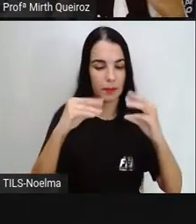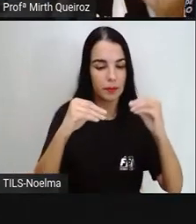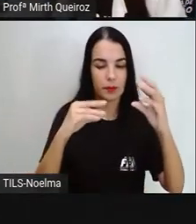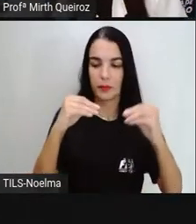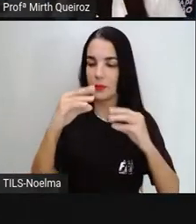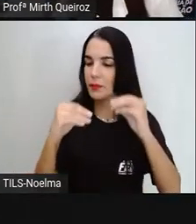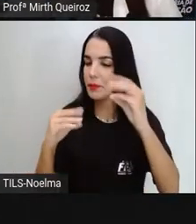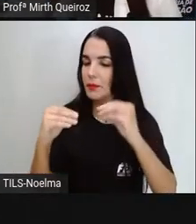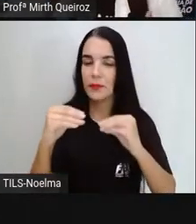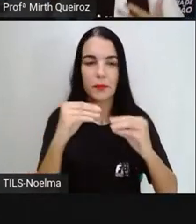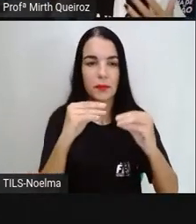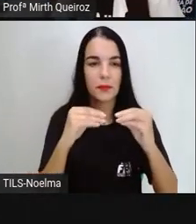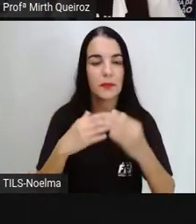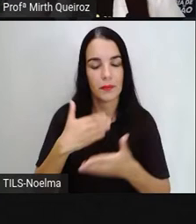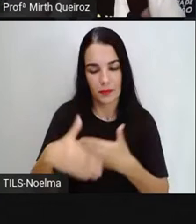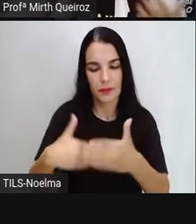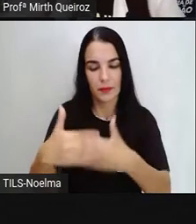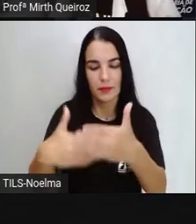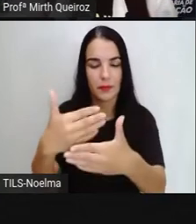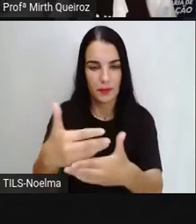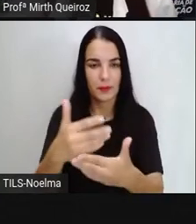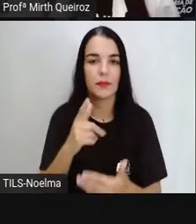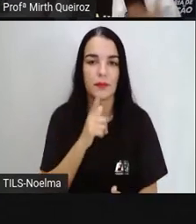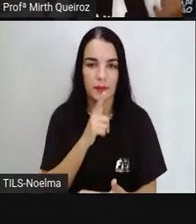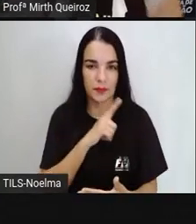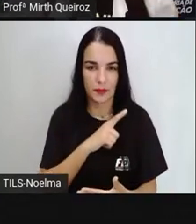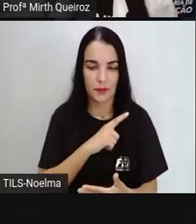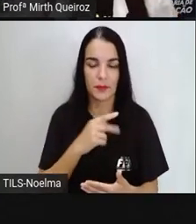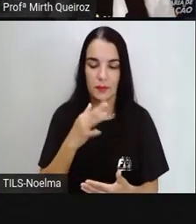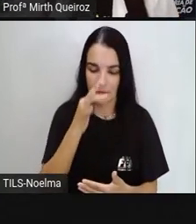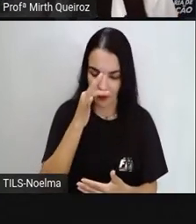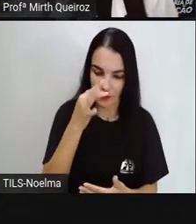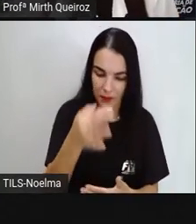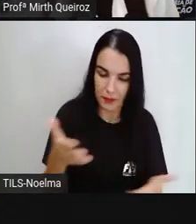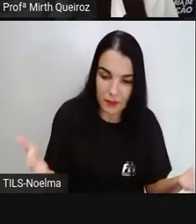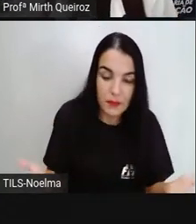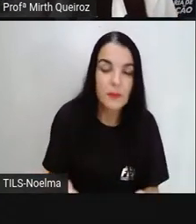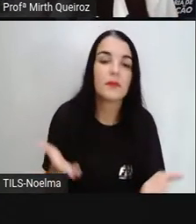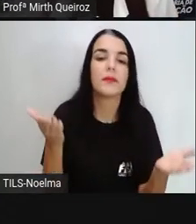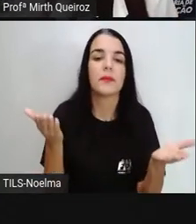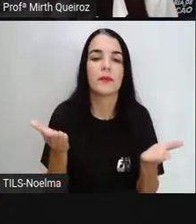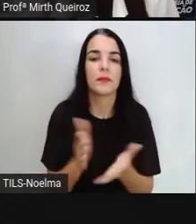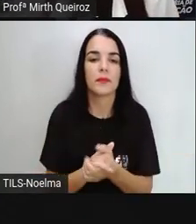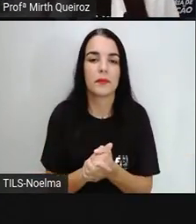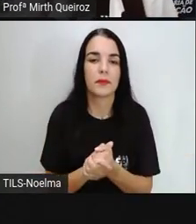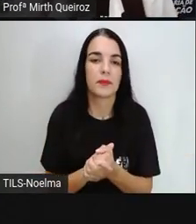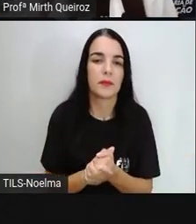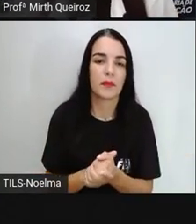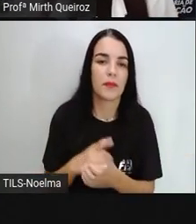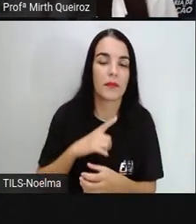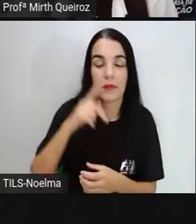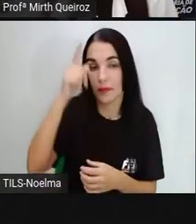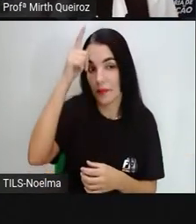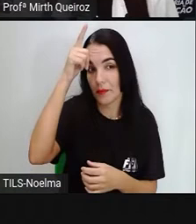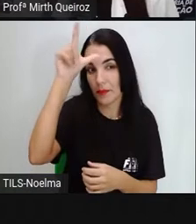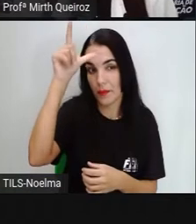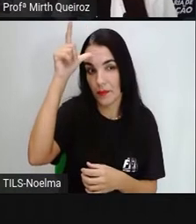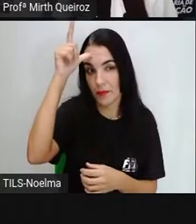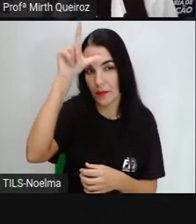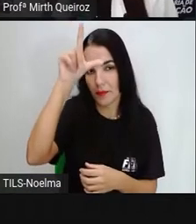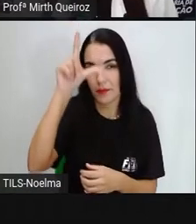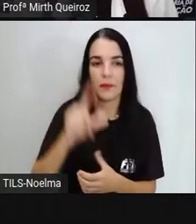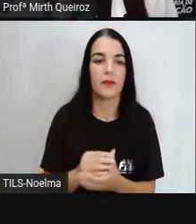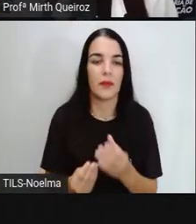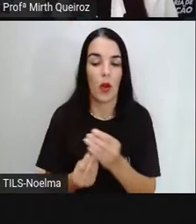contando para outra e assim, foi se perpassando por longos anos e tido como uma lenda, né? De como